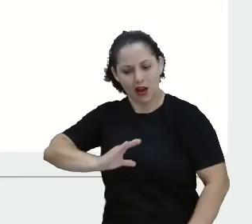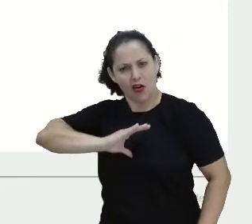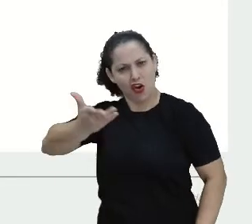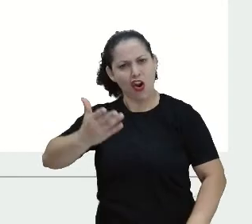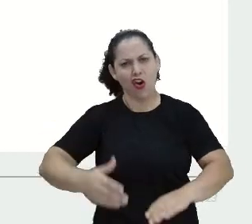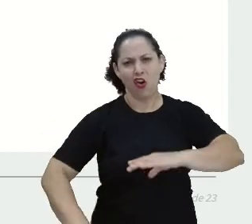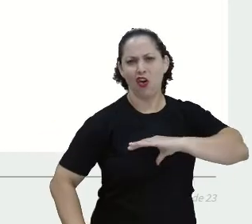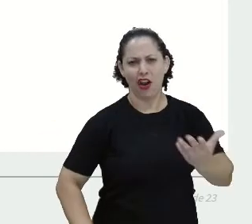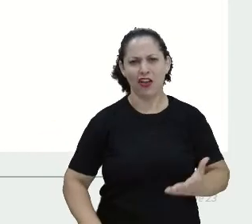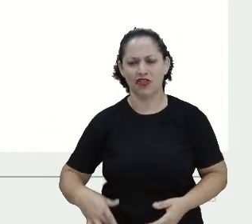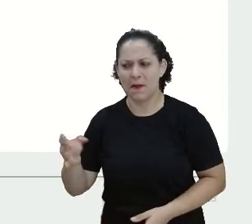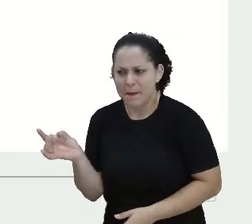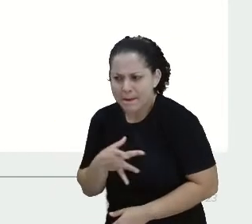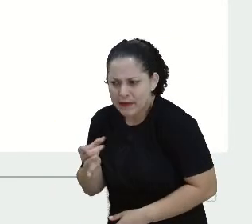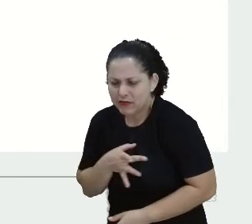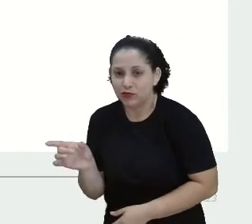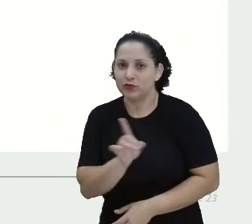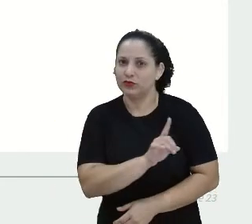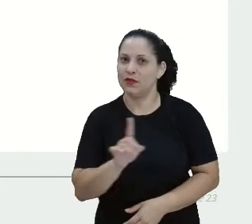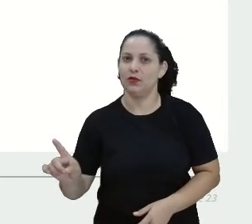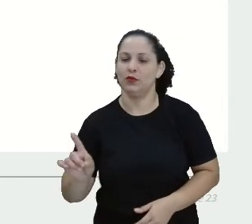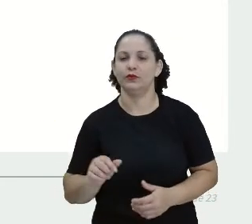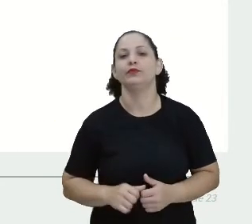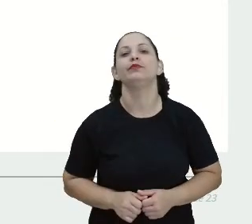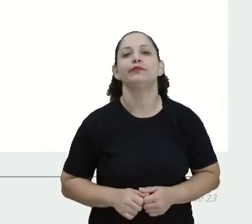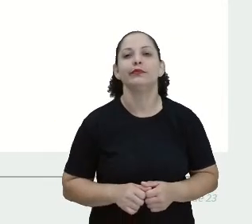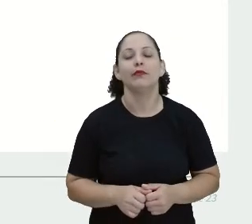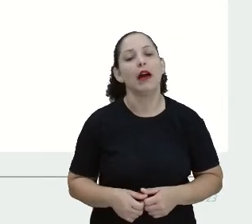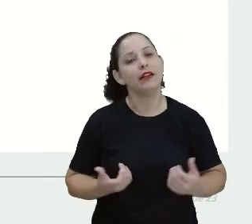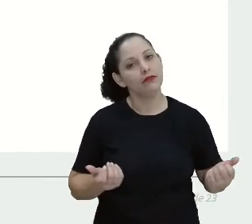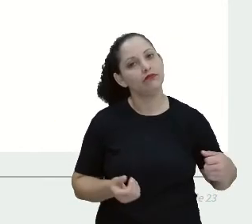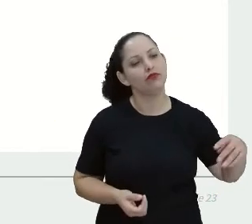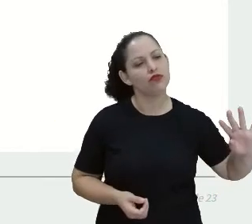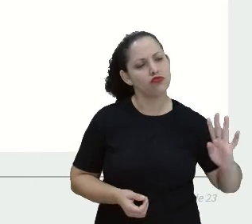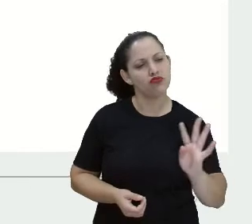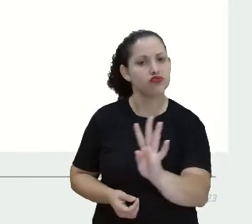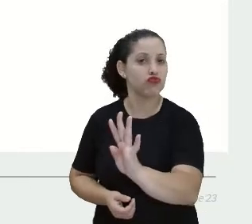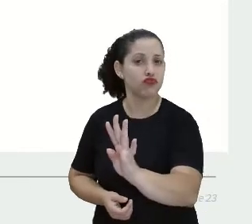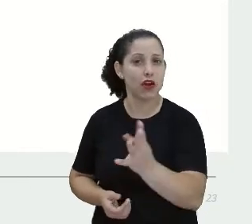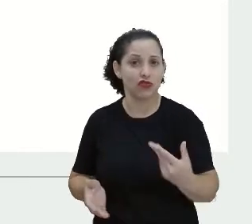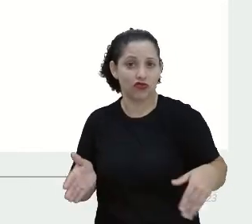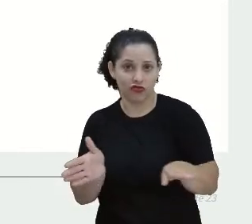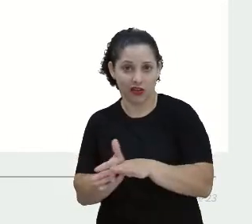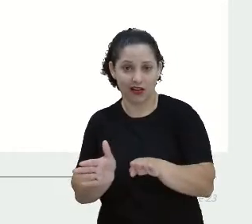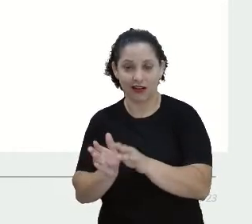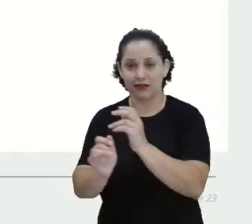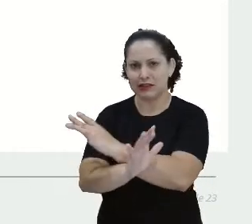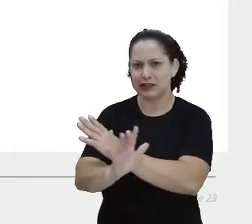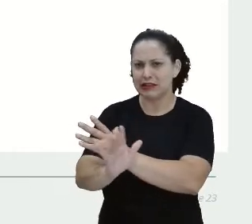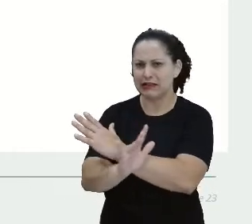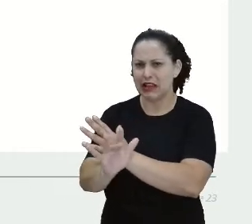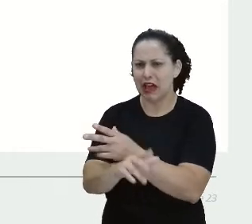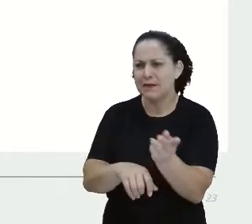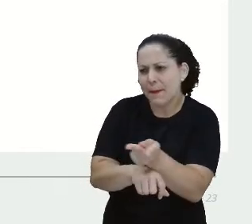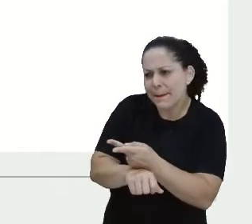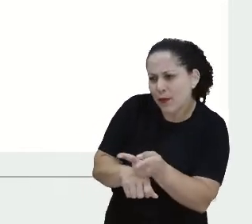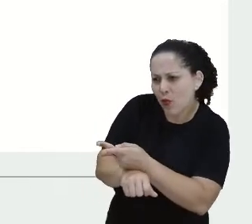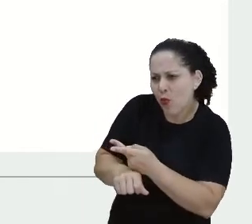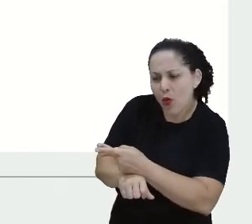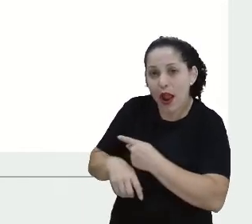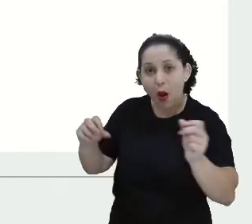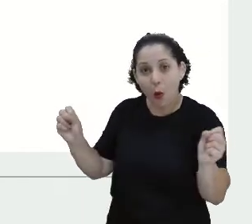Ao chegarem à Cidade da Esmeralda, foram até o Misterioso Mágico de Oz,